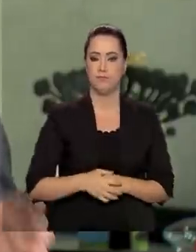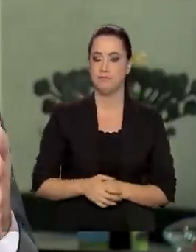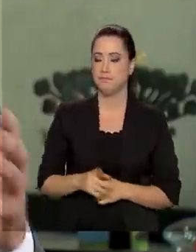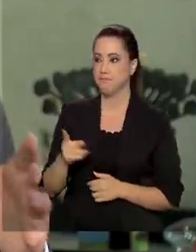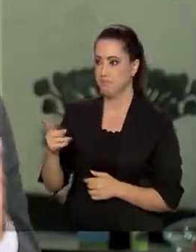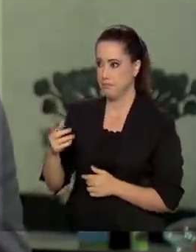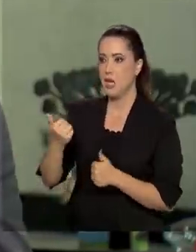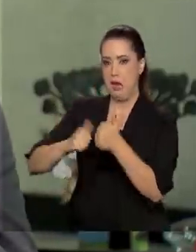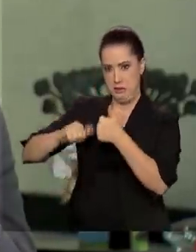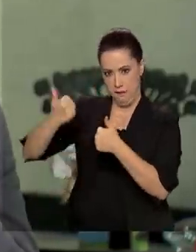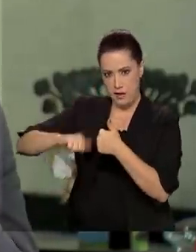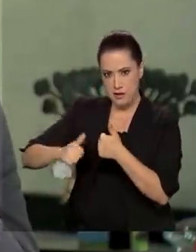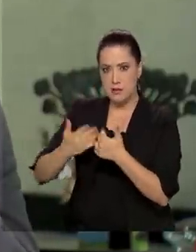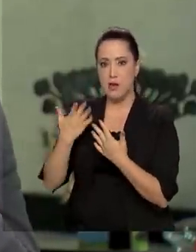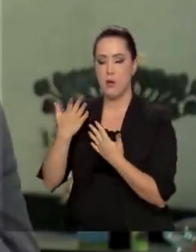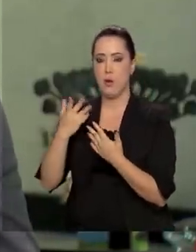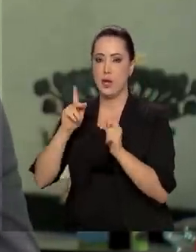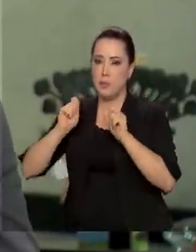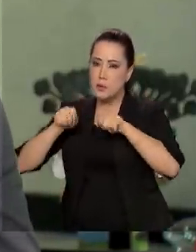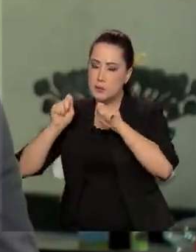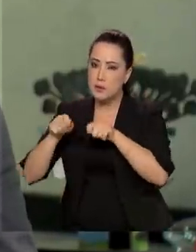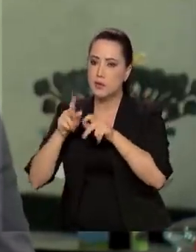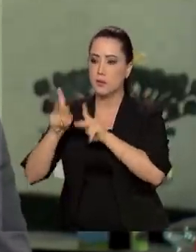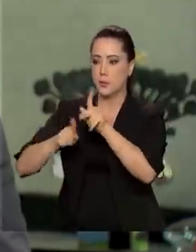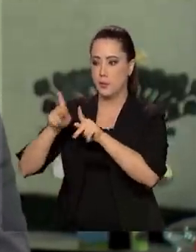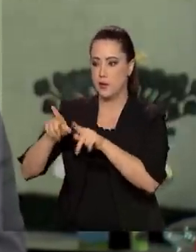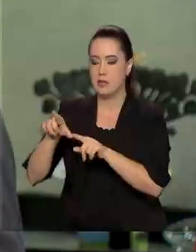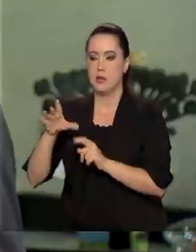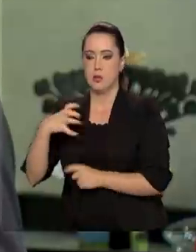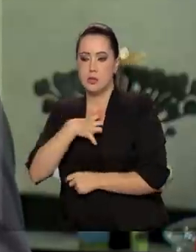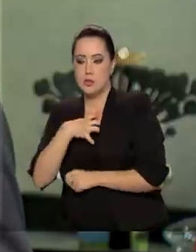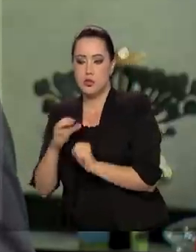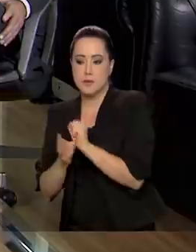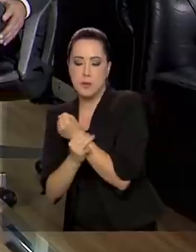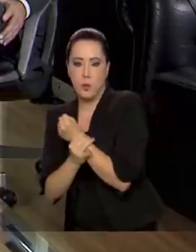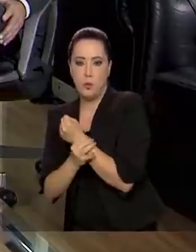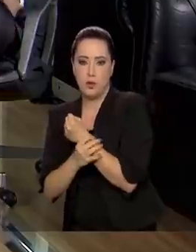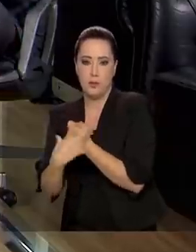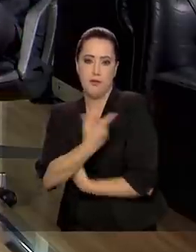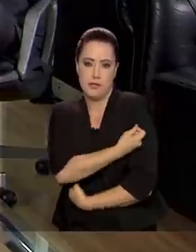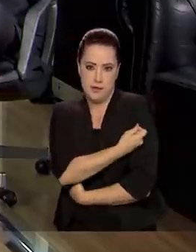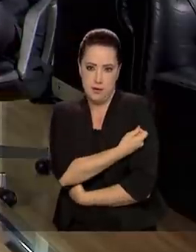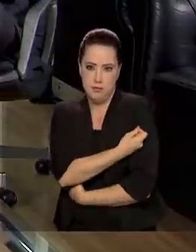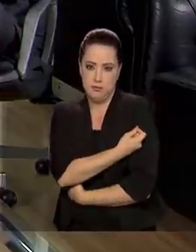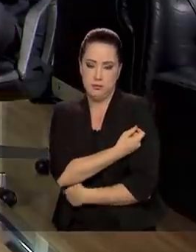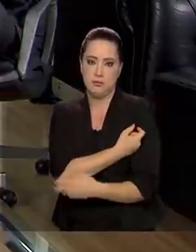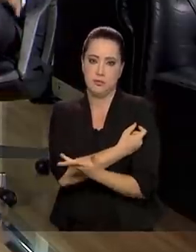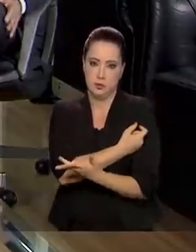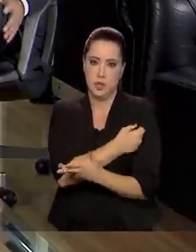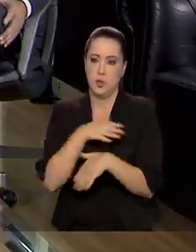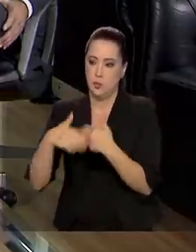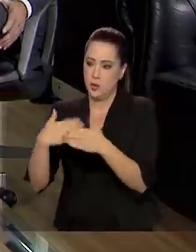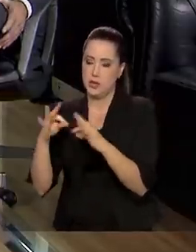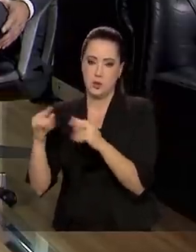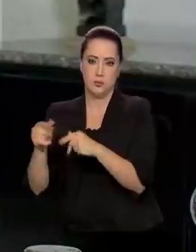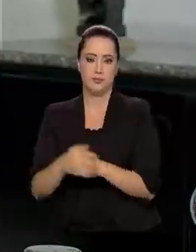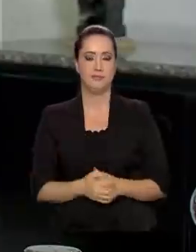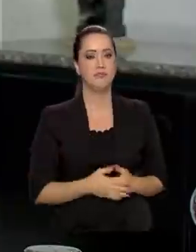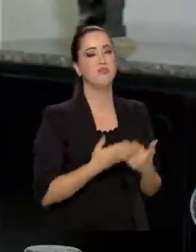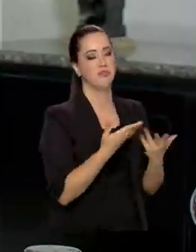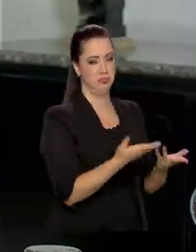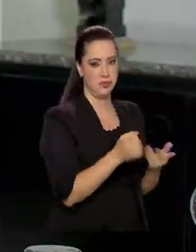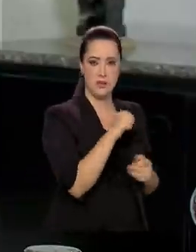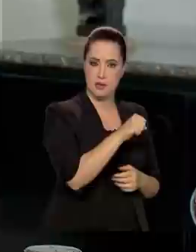É essa análise que vai permitir que a população tenha segurança em tomar a vacina. Esse processo como um todo. Sem nenhuma dúvida.